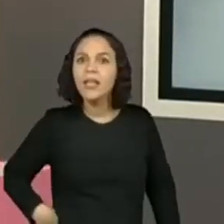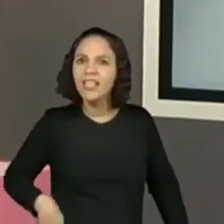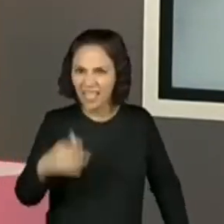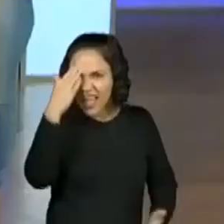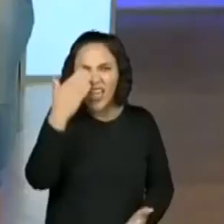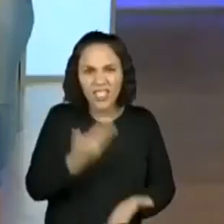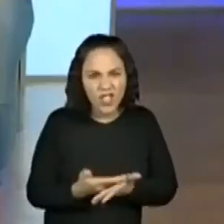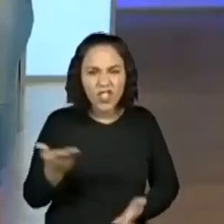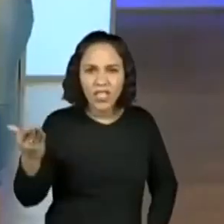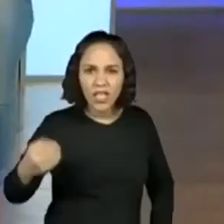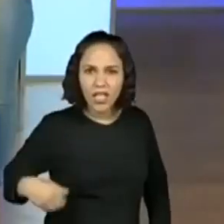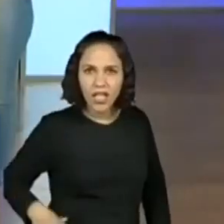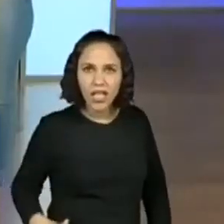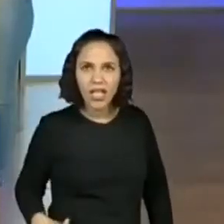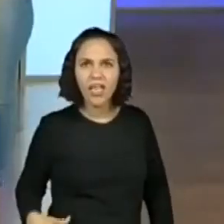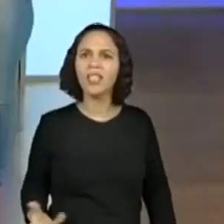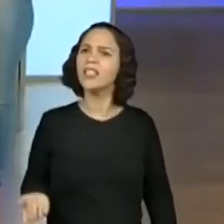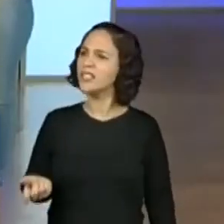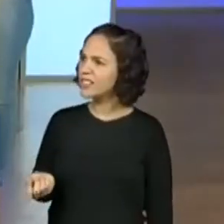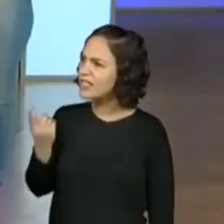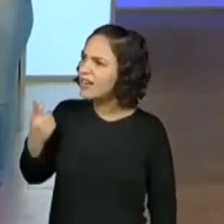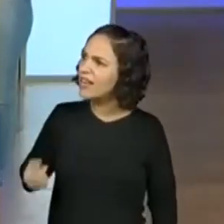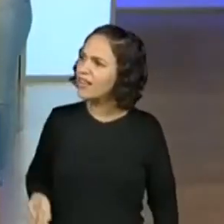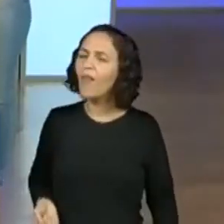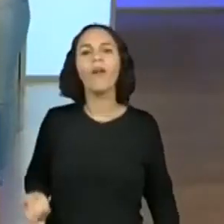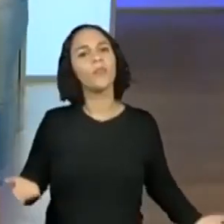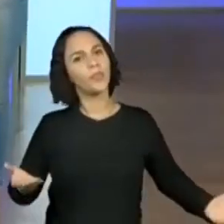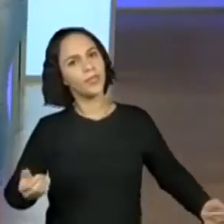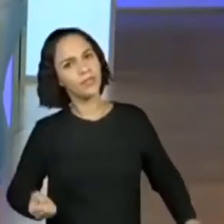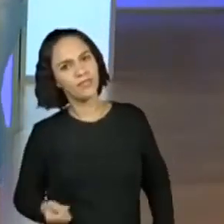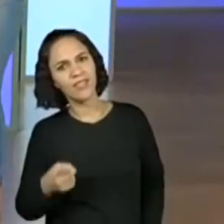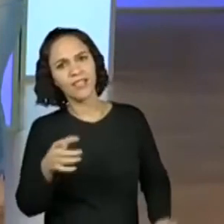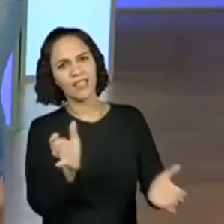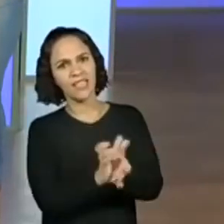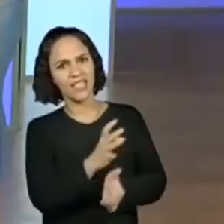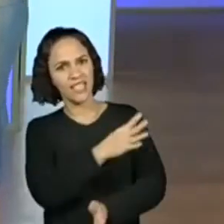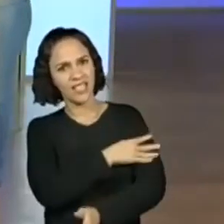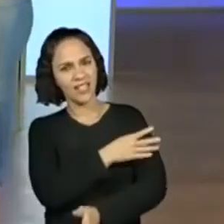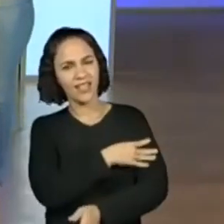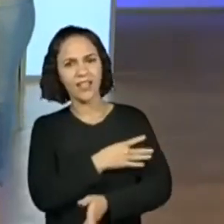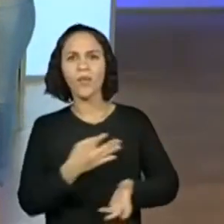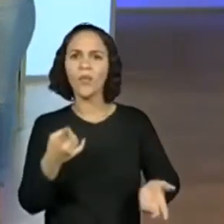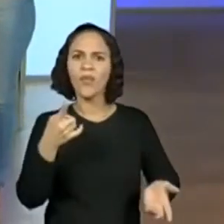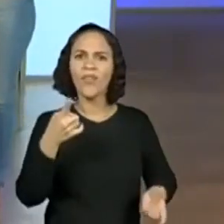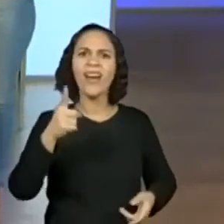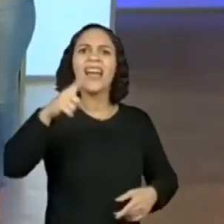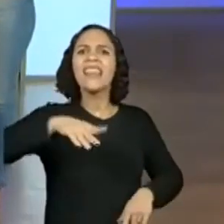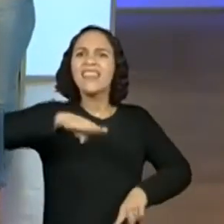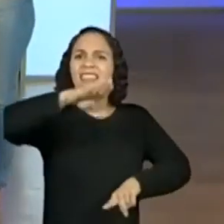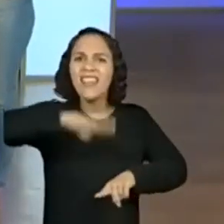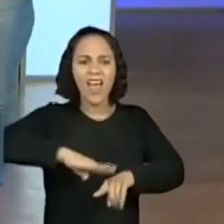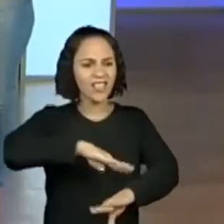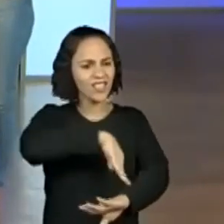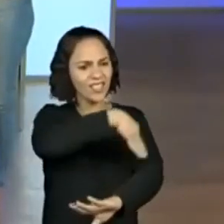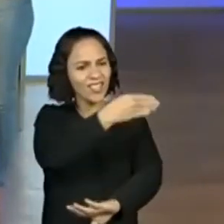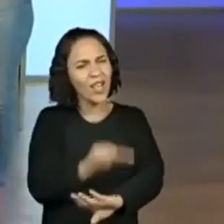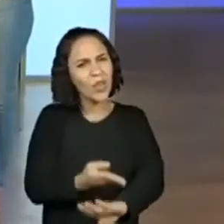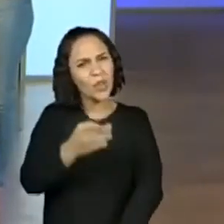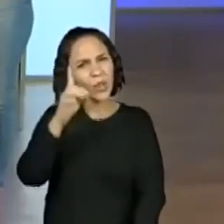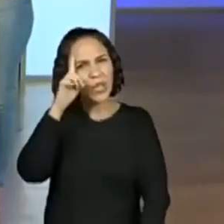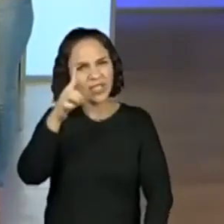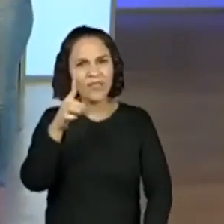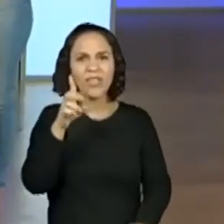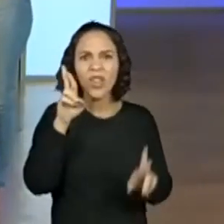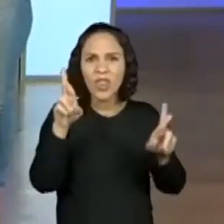acredita, professora? Estranho isso aí, hein? Pois é. Essa galera do quarto ano fica comigo a tarde toda, todos os dias